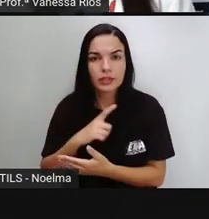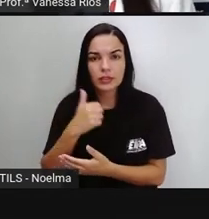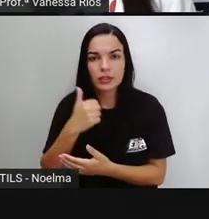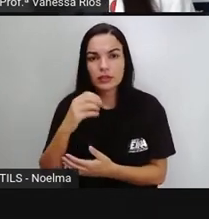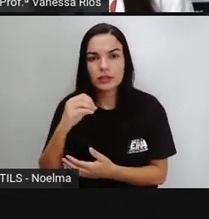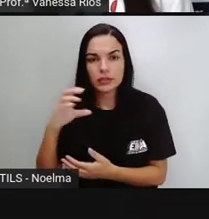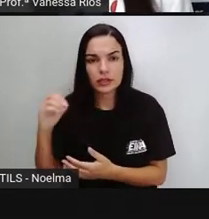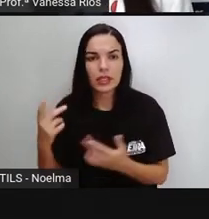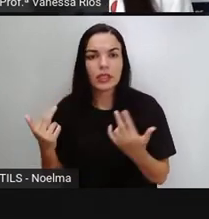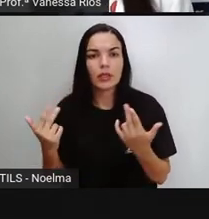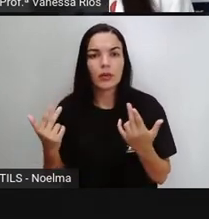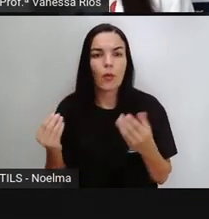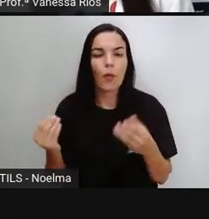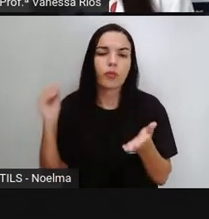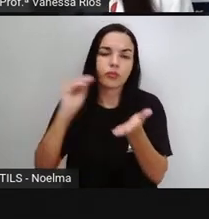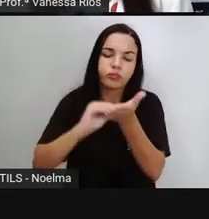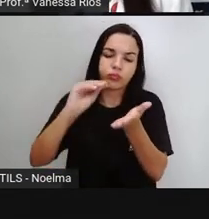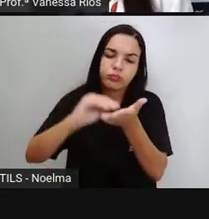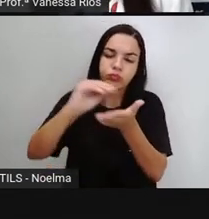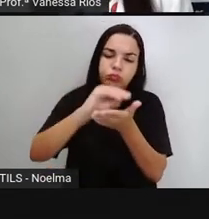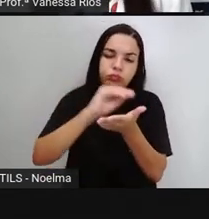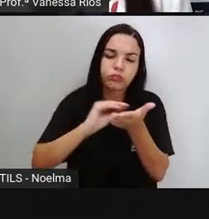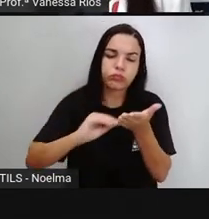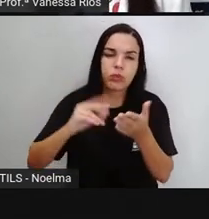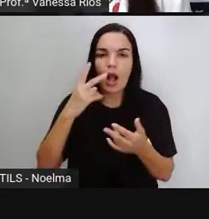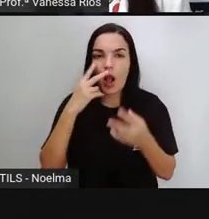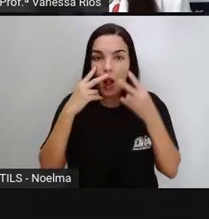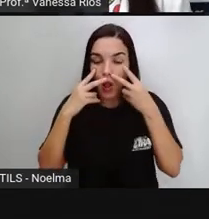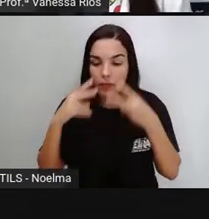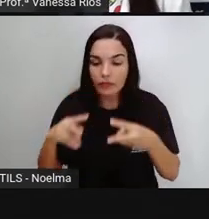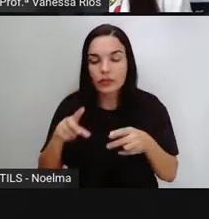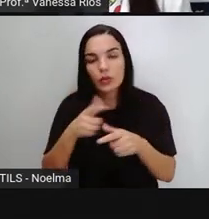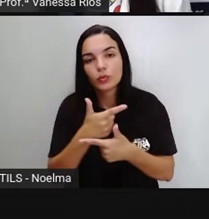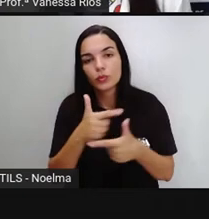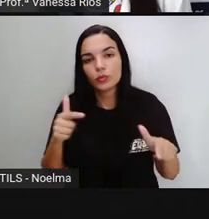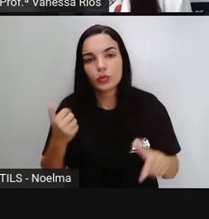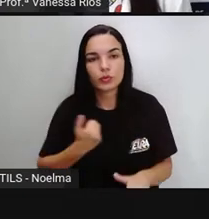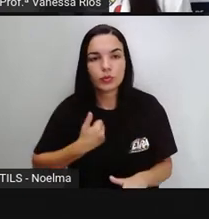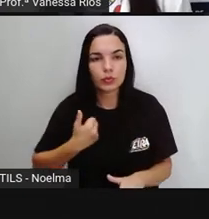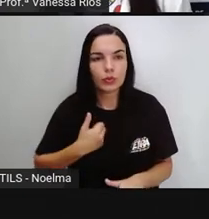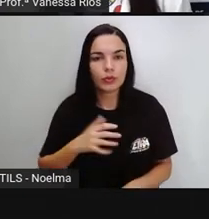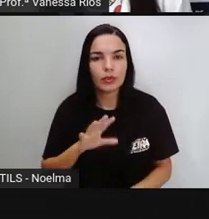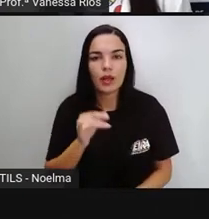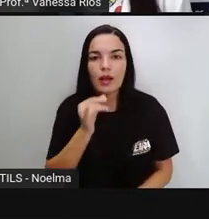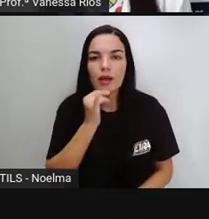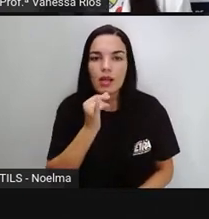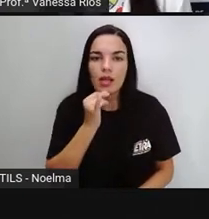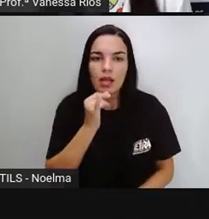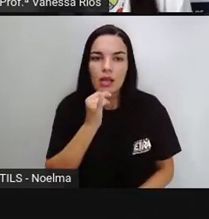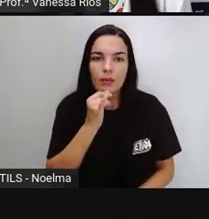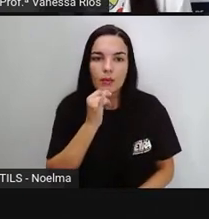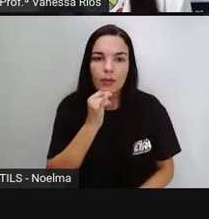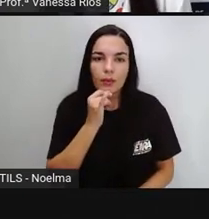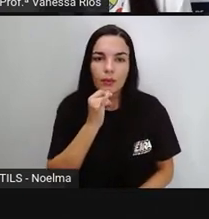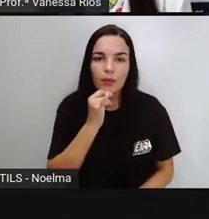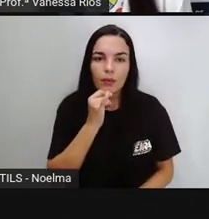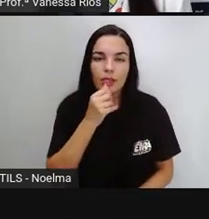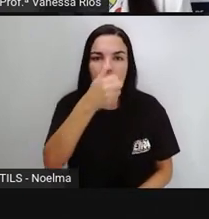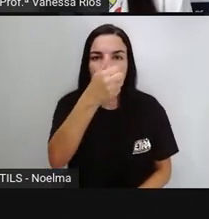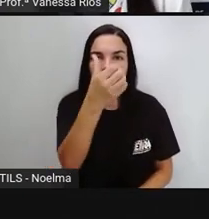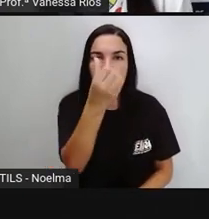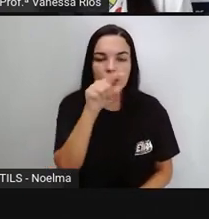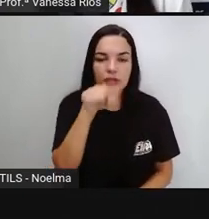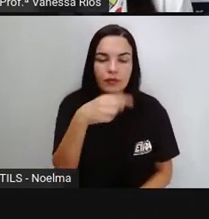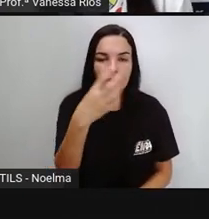vai estar aí sendo observada também nos outros números. Por exemplo, esse aqui, 16